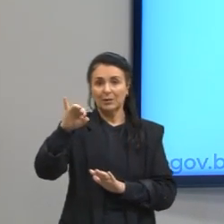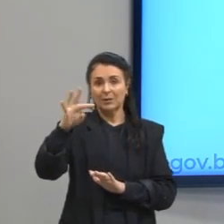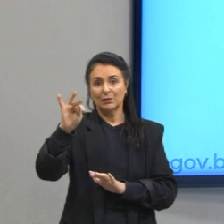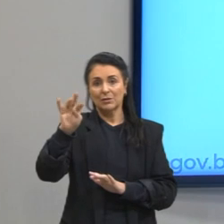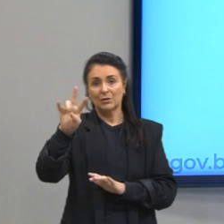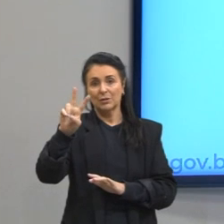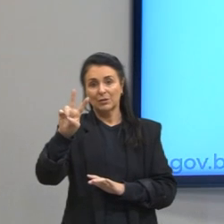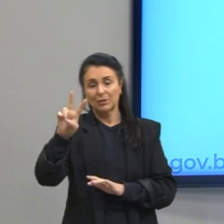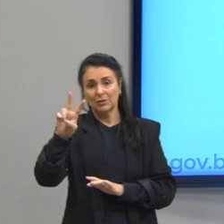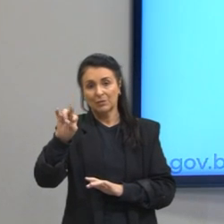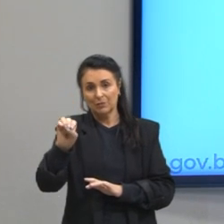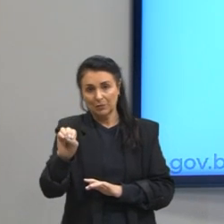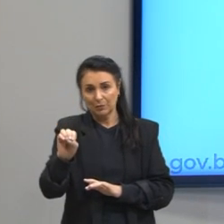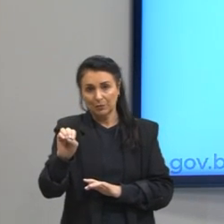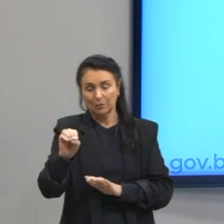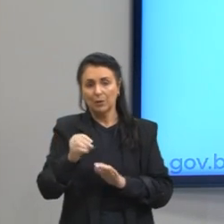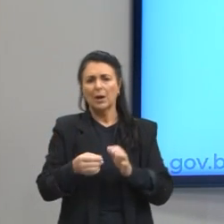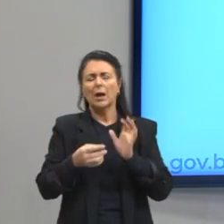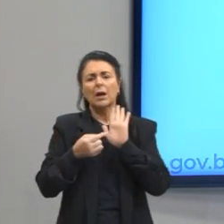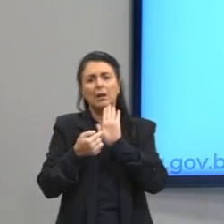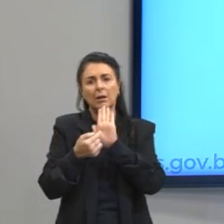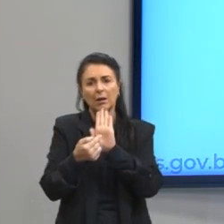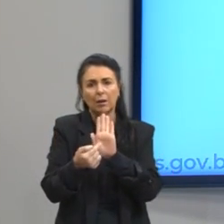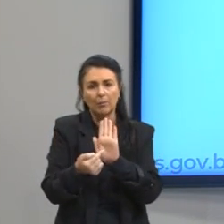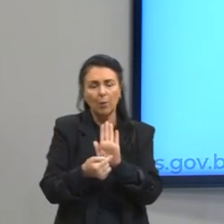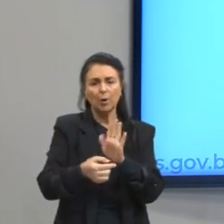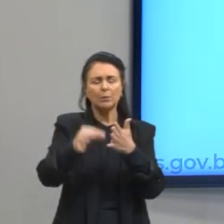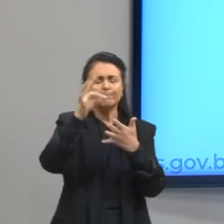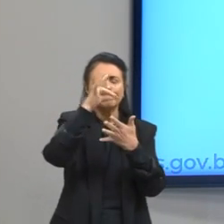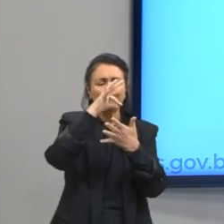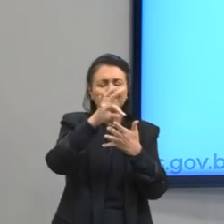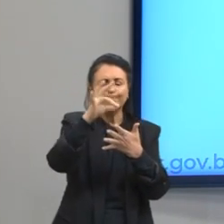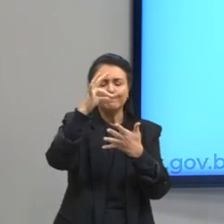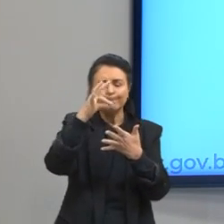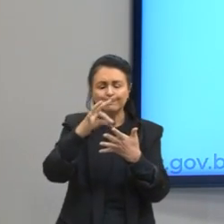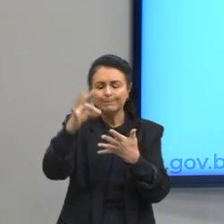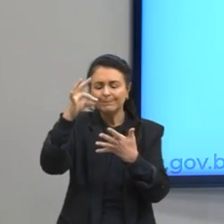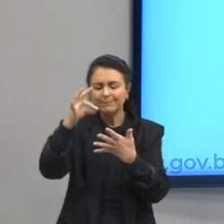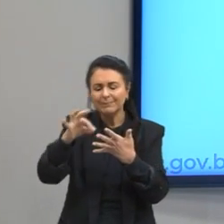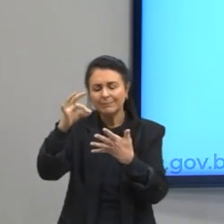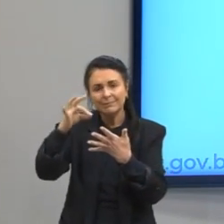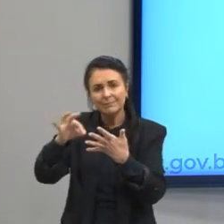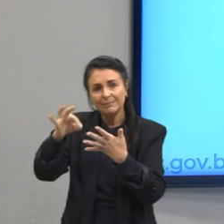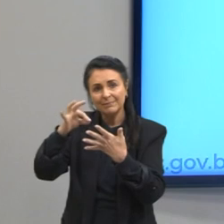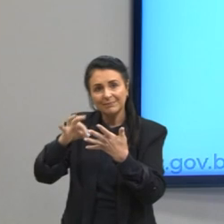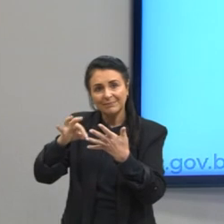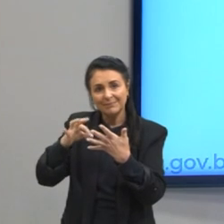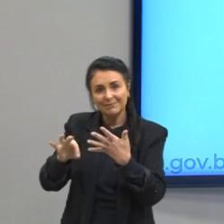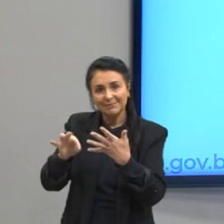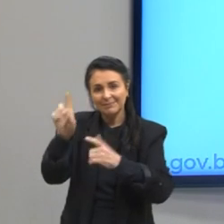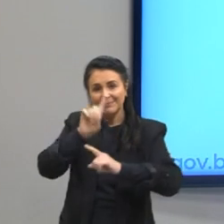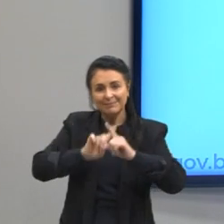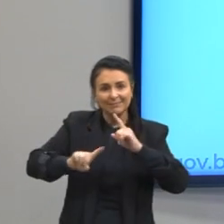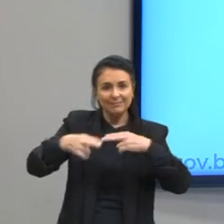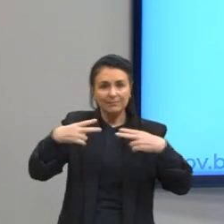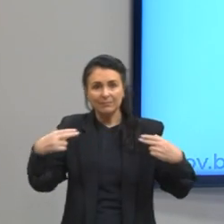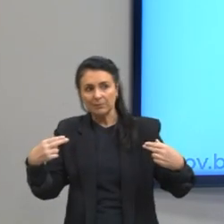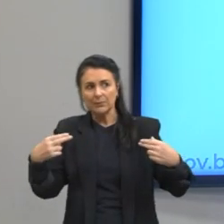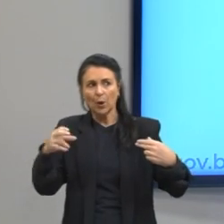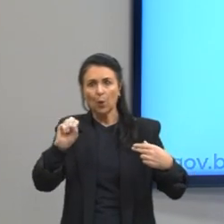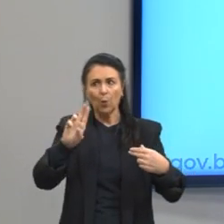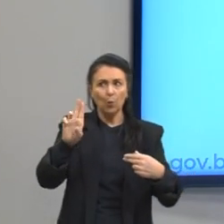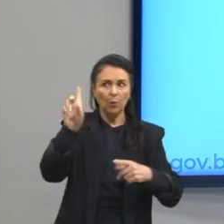pormenorizada, ou seja, detalhada, de algo ou alguém,